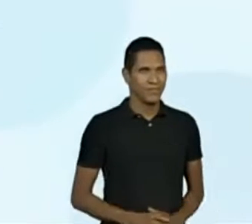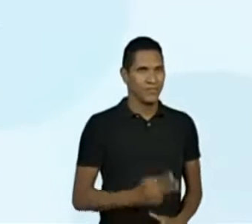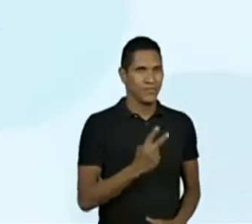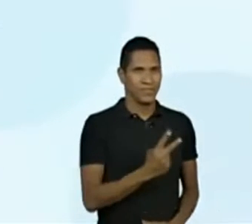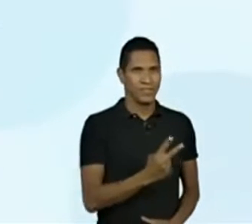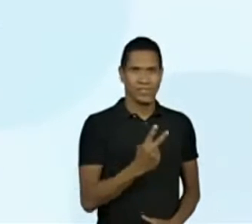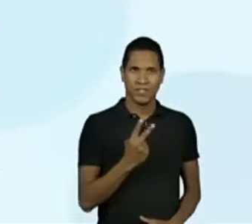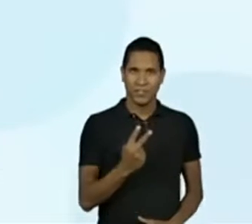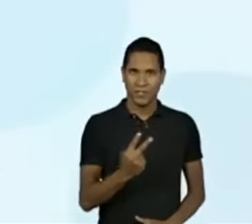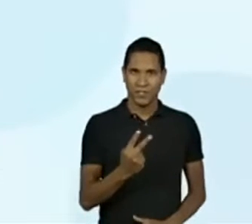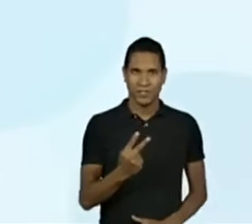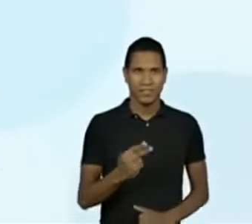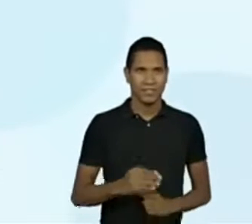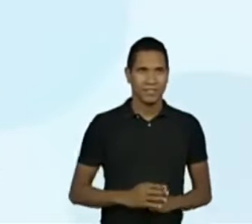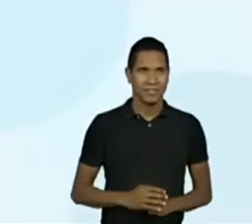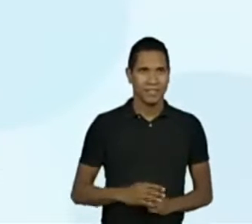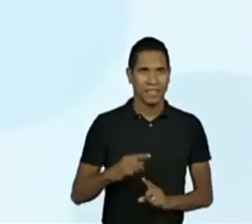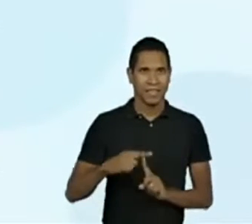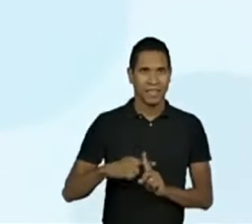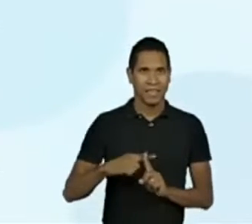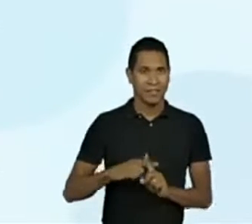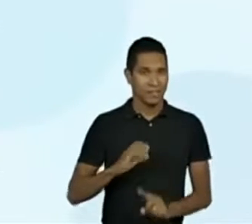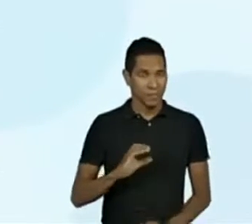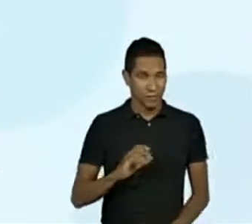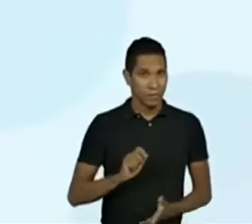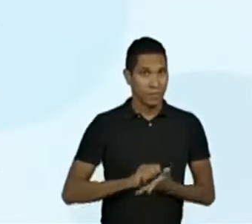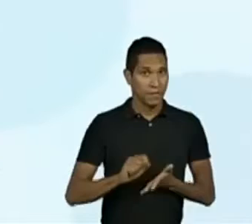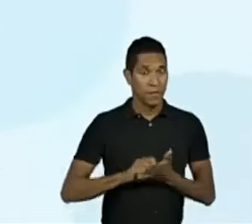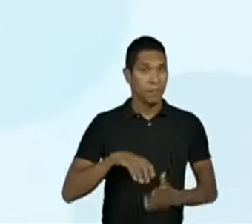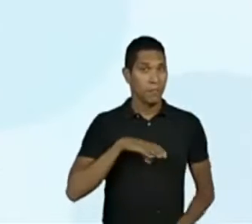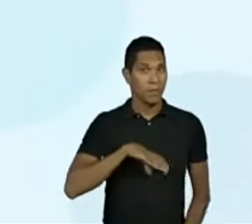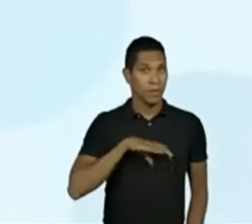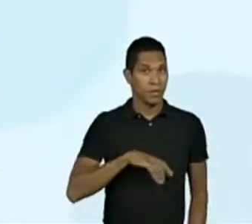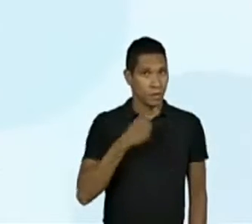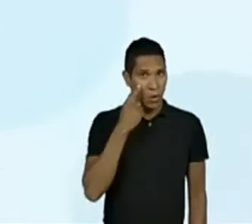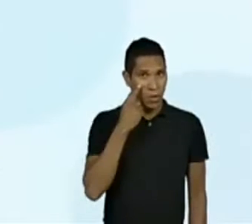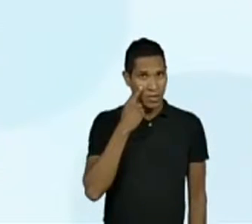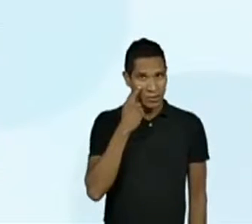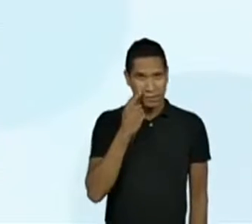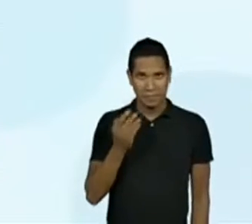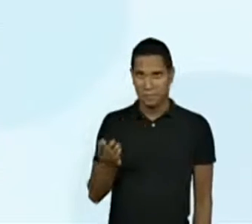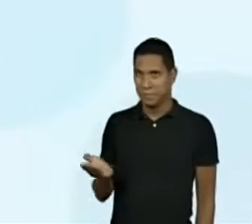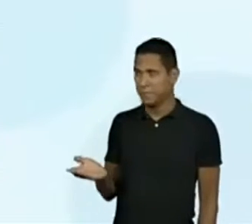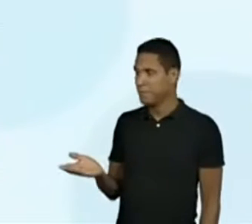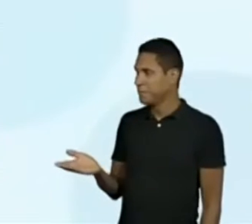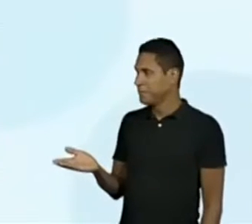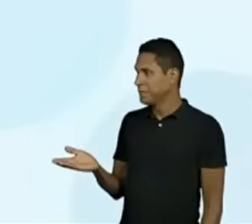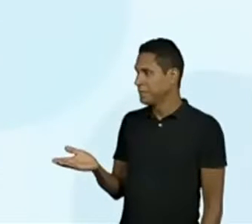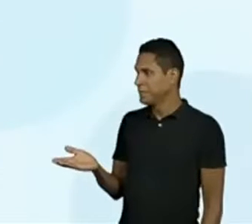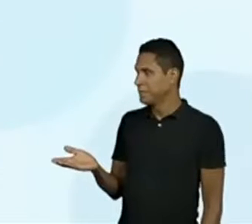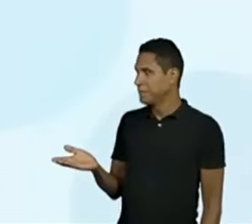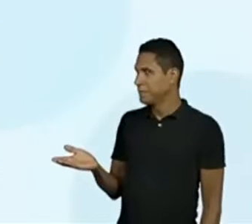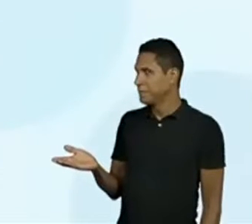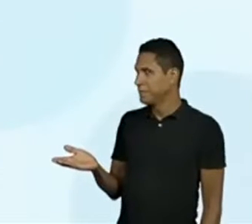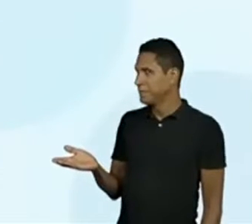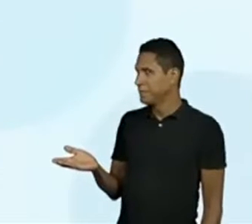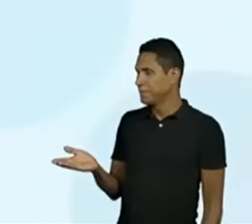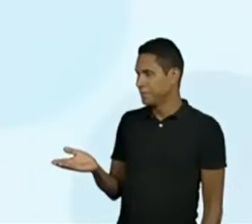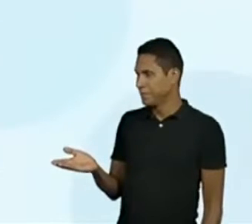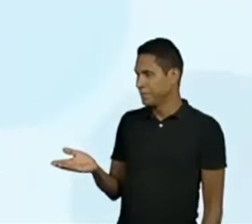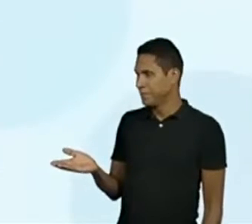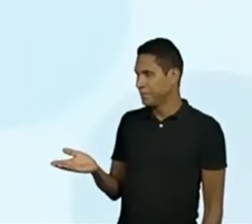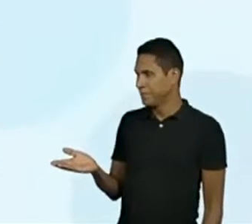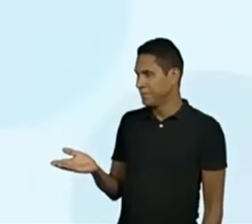graus